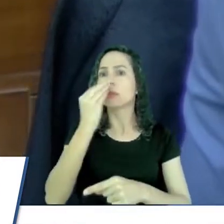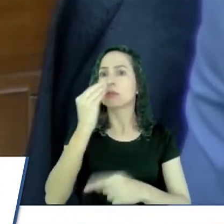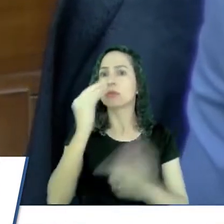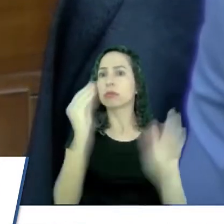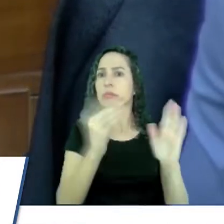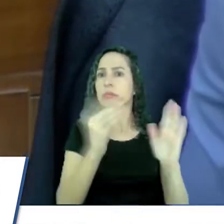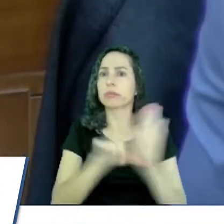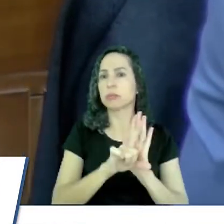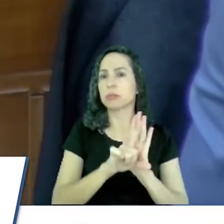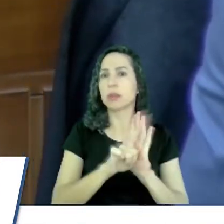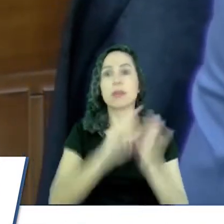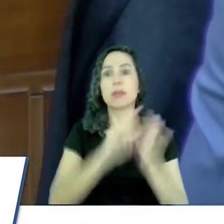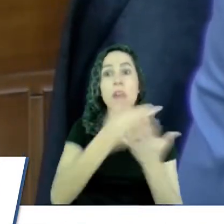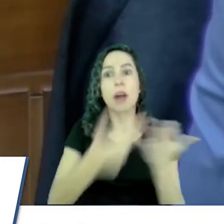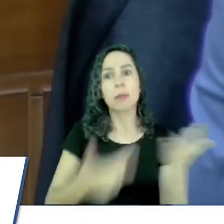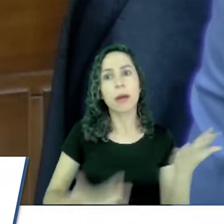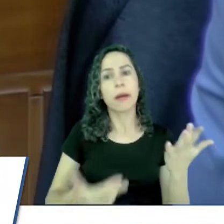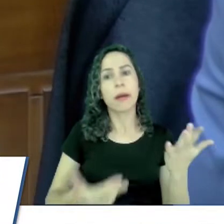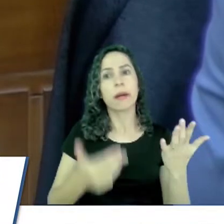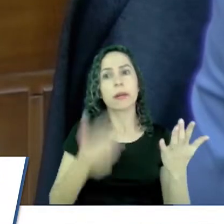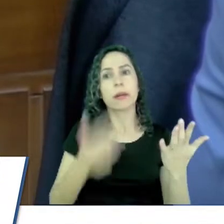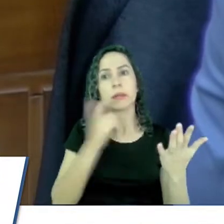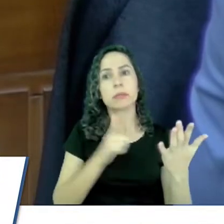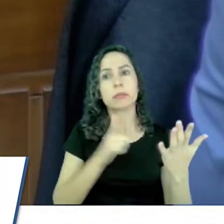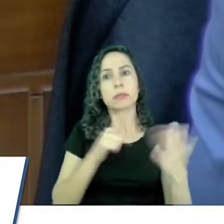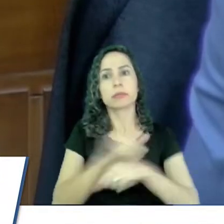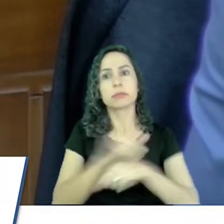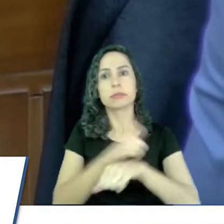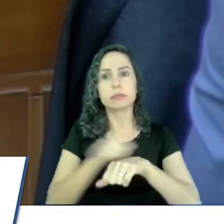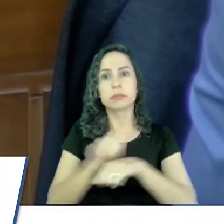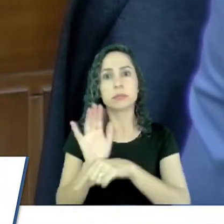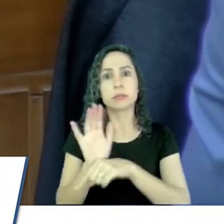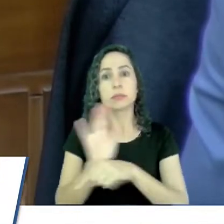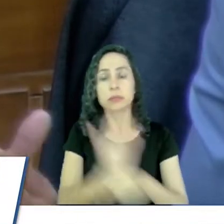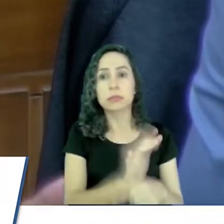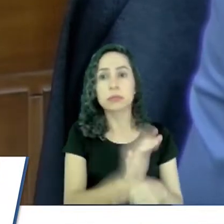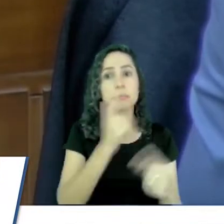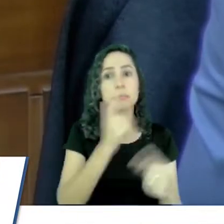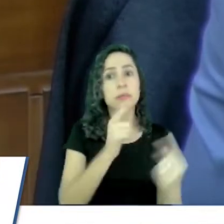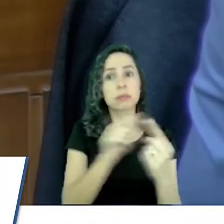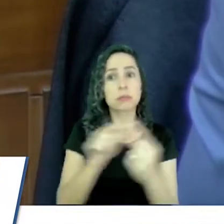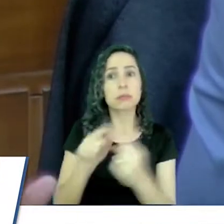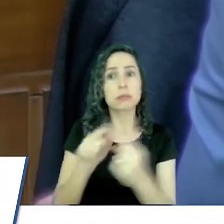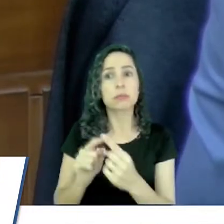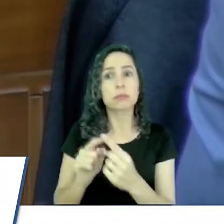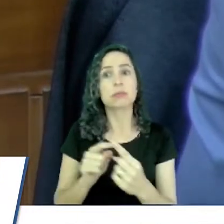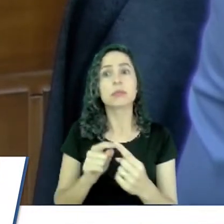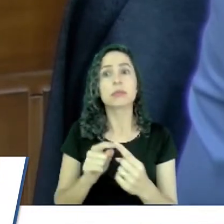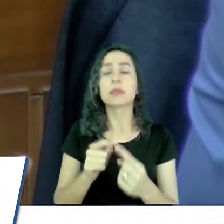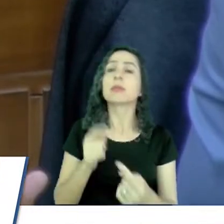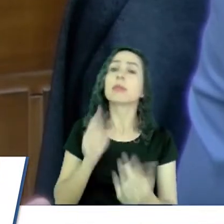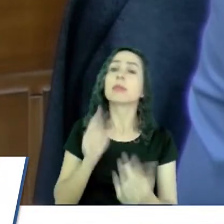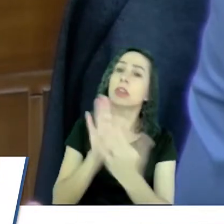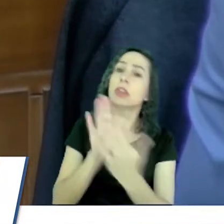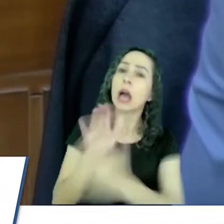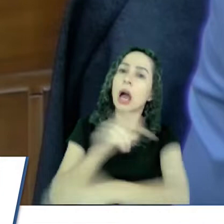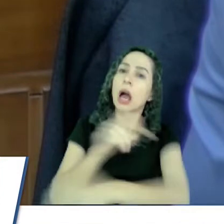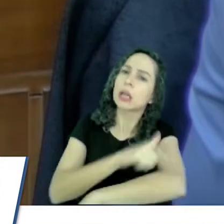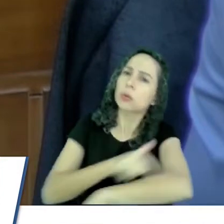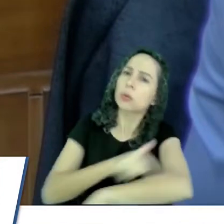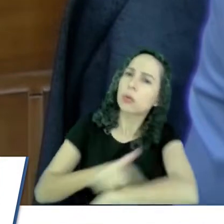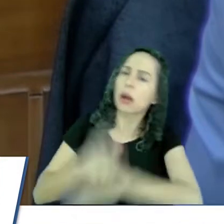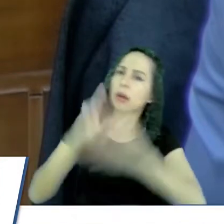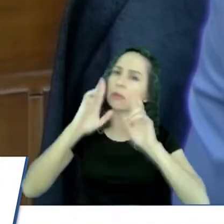várias formas que poderia fazer essa abordagem, com educação, com respeito,